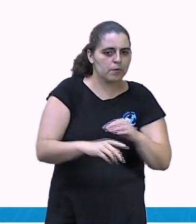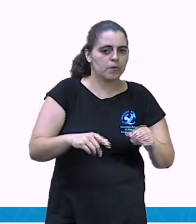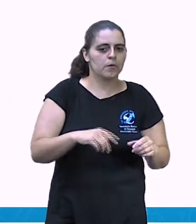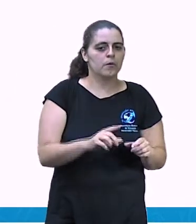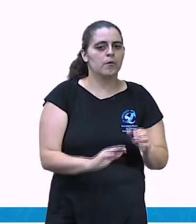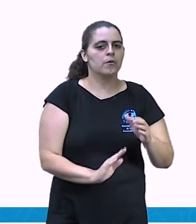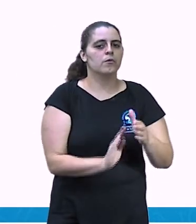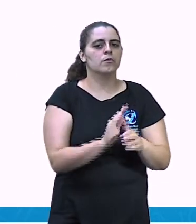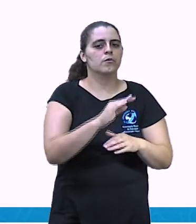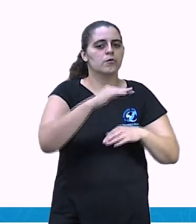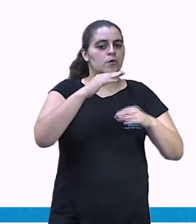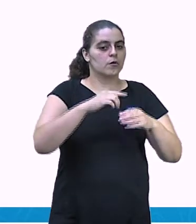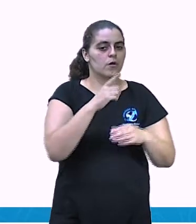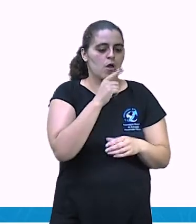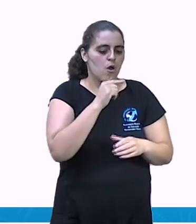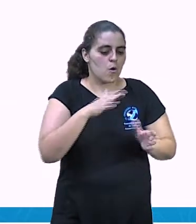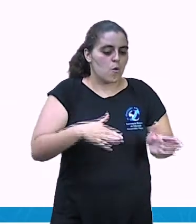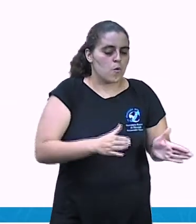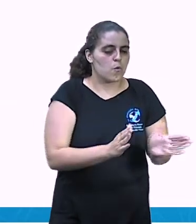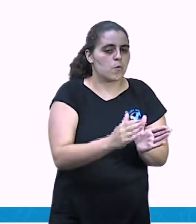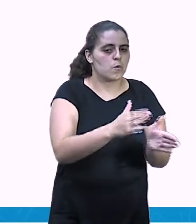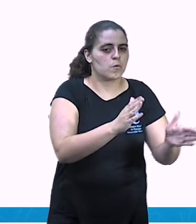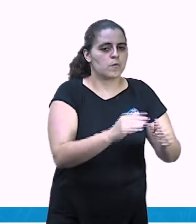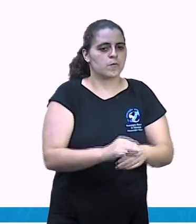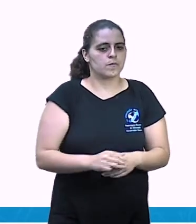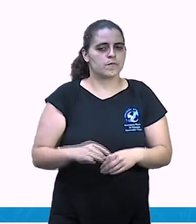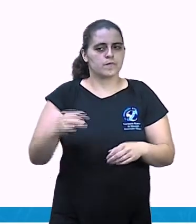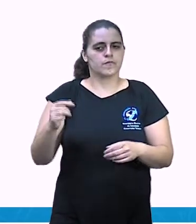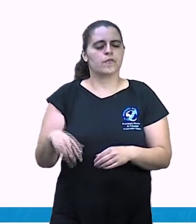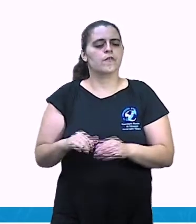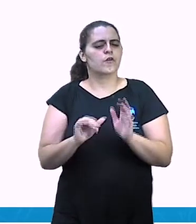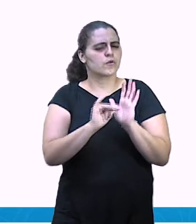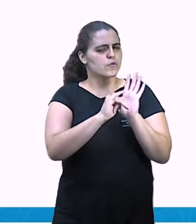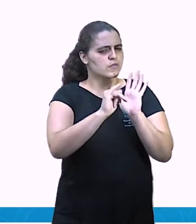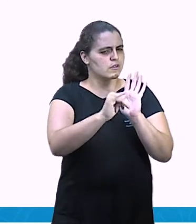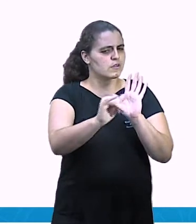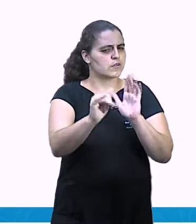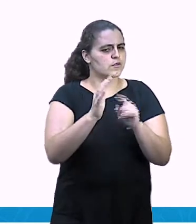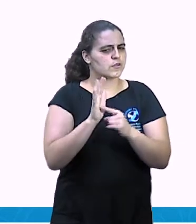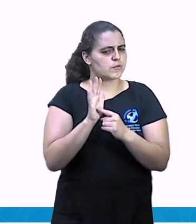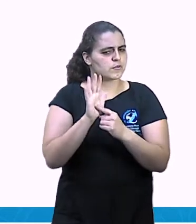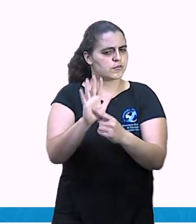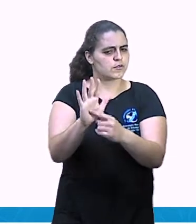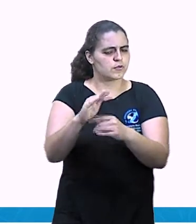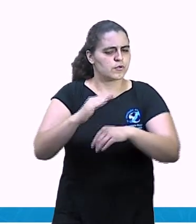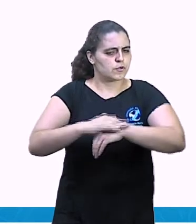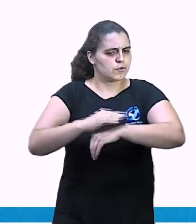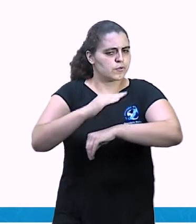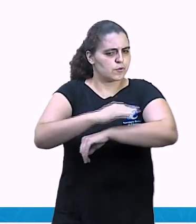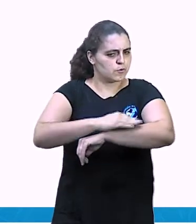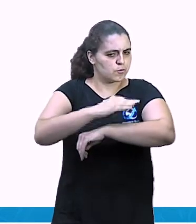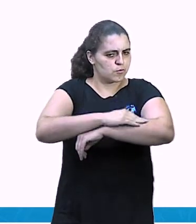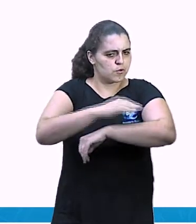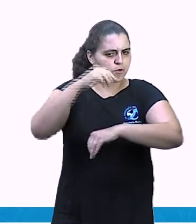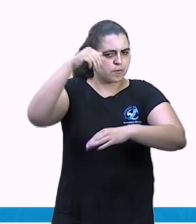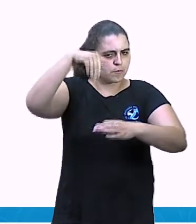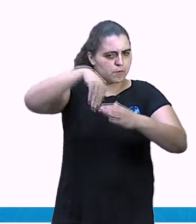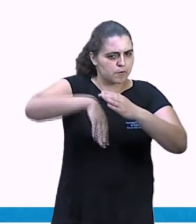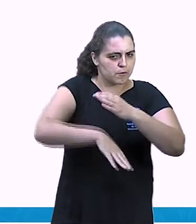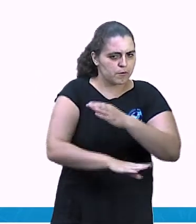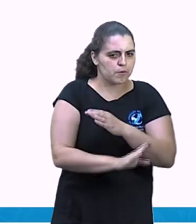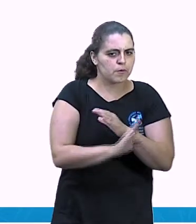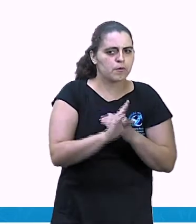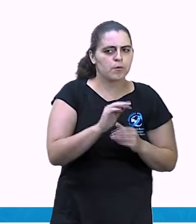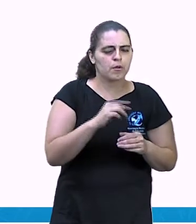Ah, foi o narrador que contou que o sapo mergulhou e depois veio em cima d'água. E a